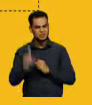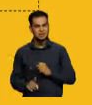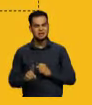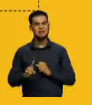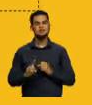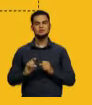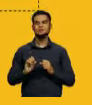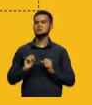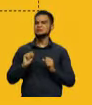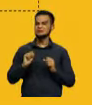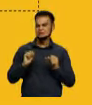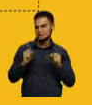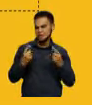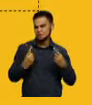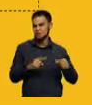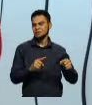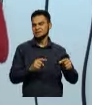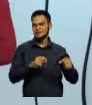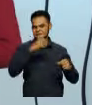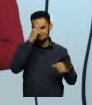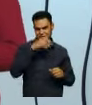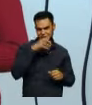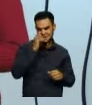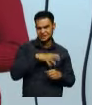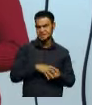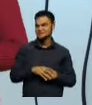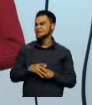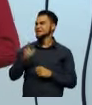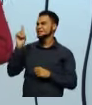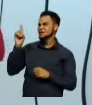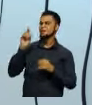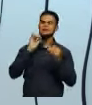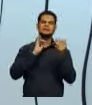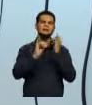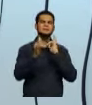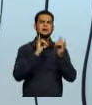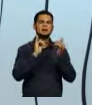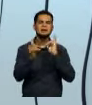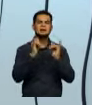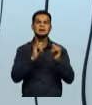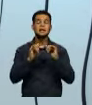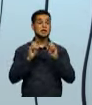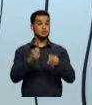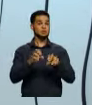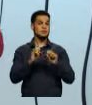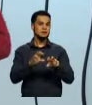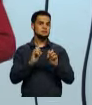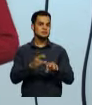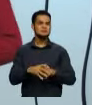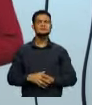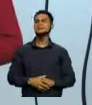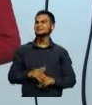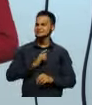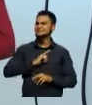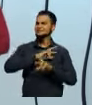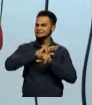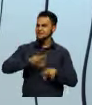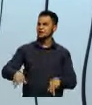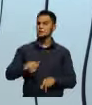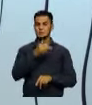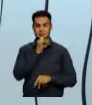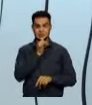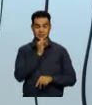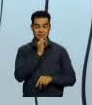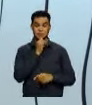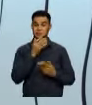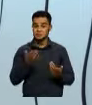violências. Então, as campanhas educativas, aquela lá, nós temos vários exemplos, que são as